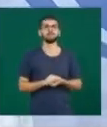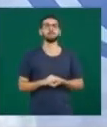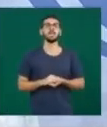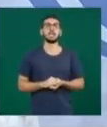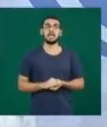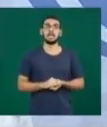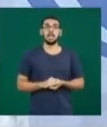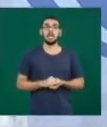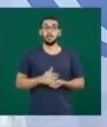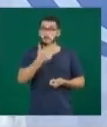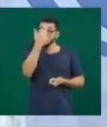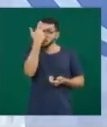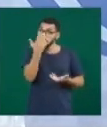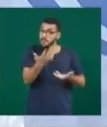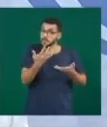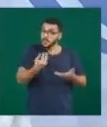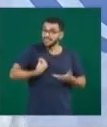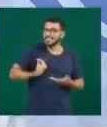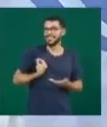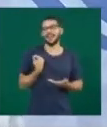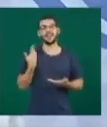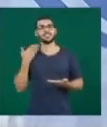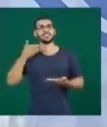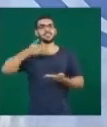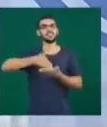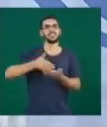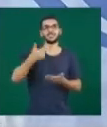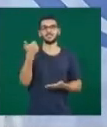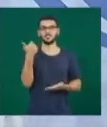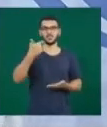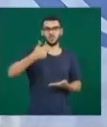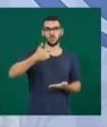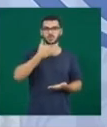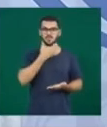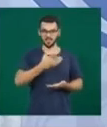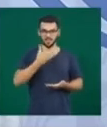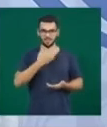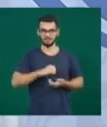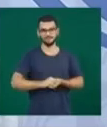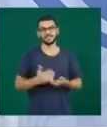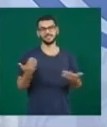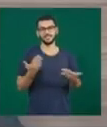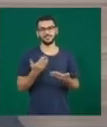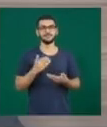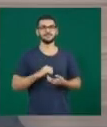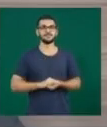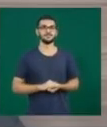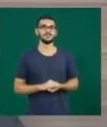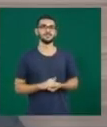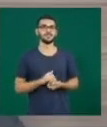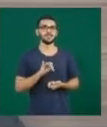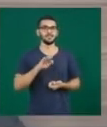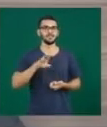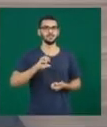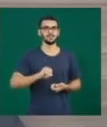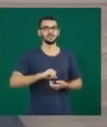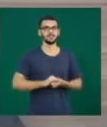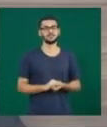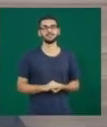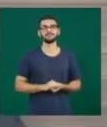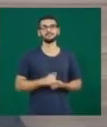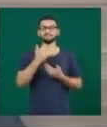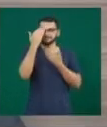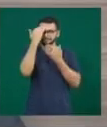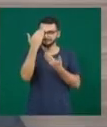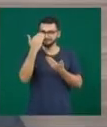prazo, para quem deseja participar, encerra no dia 12 de dezembro. É com você, Flávio. Obrigado, Gislene.